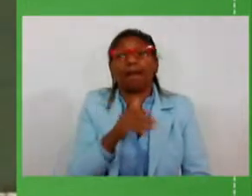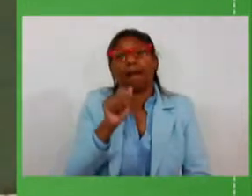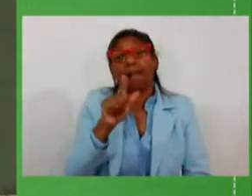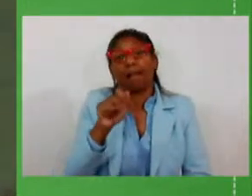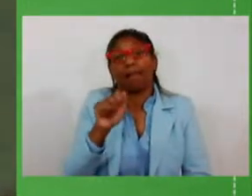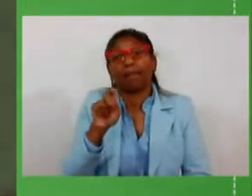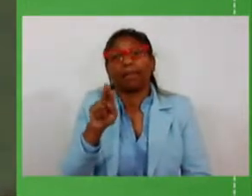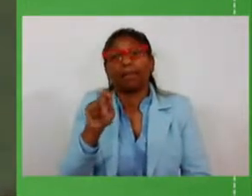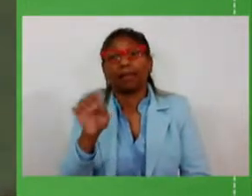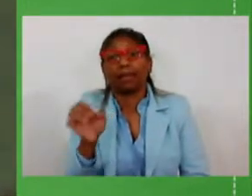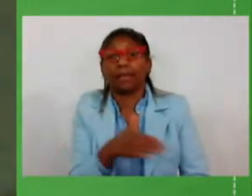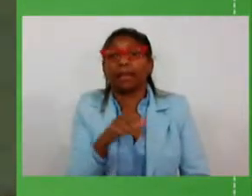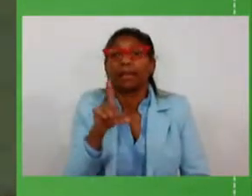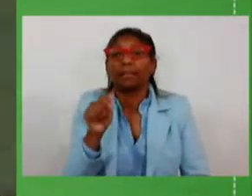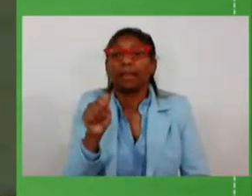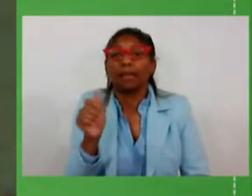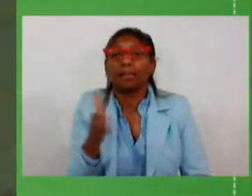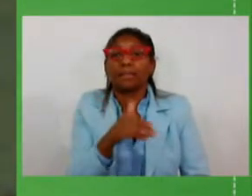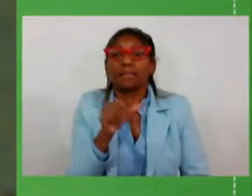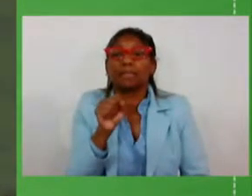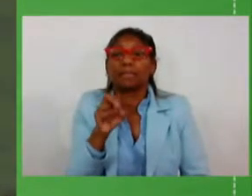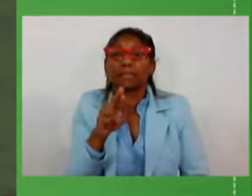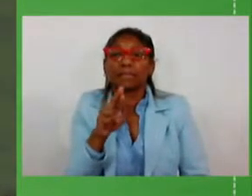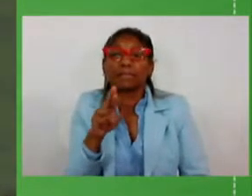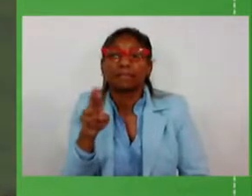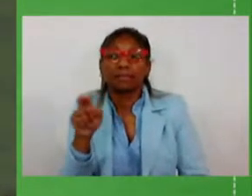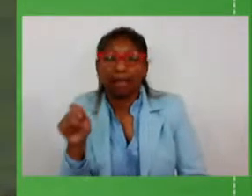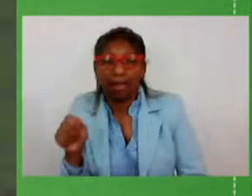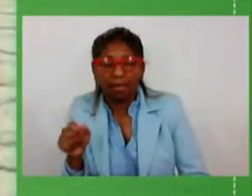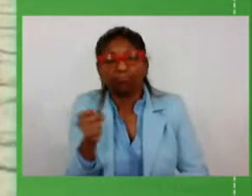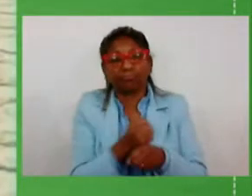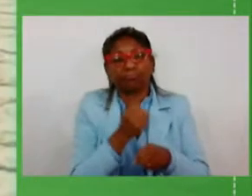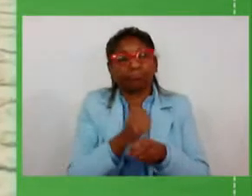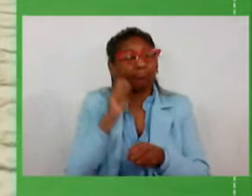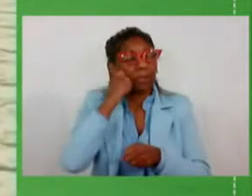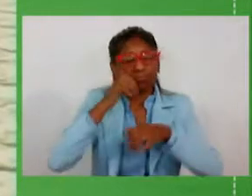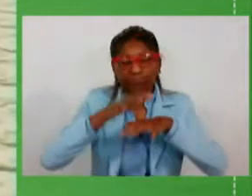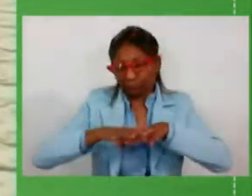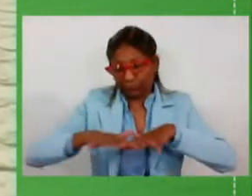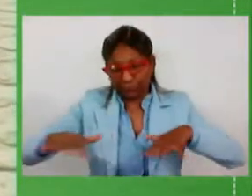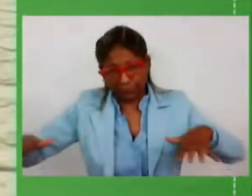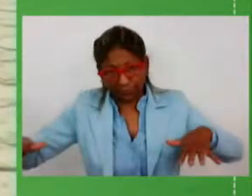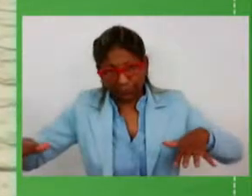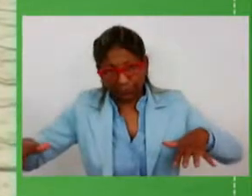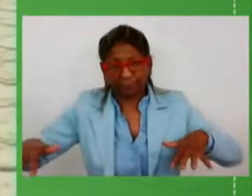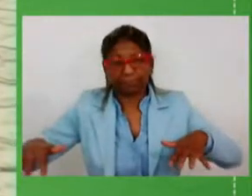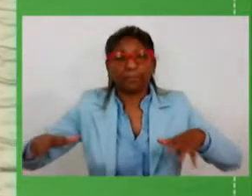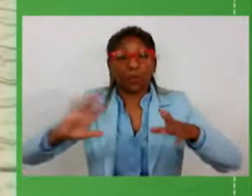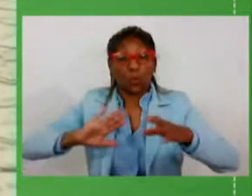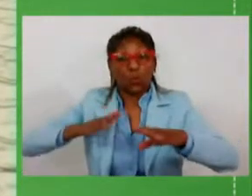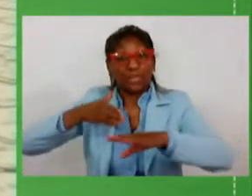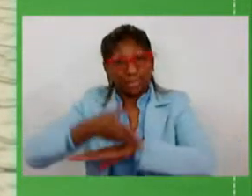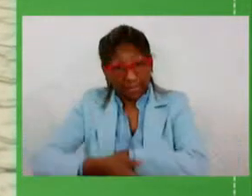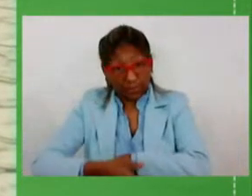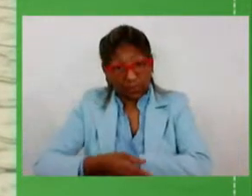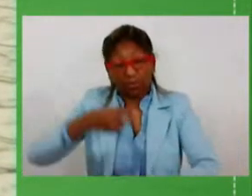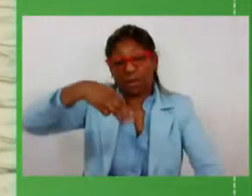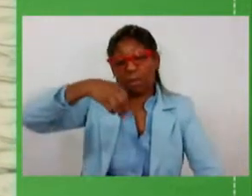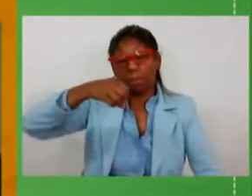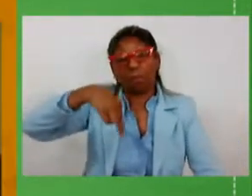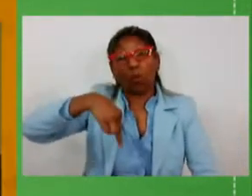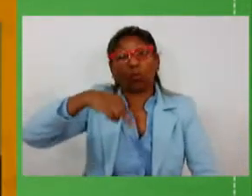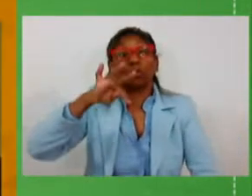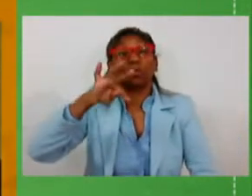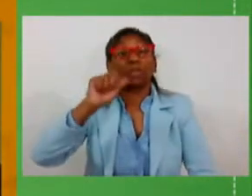nos projetos que serão feitos para a pavimentação dessas estradas o acesso a Montauri vai receber um investimento de